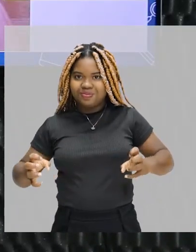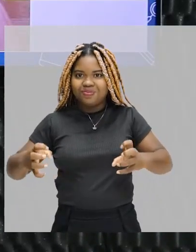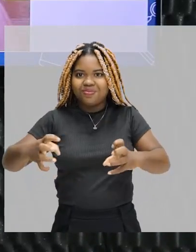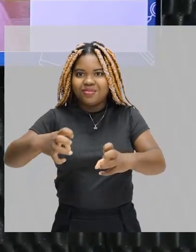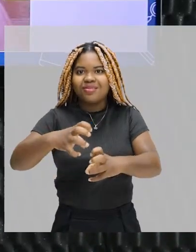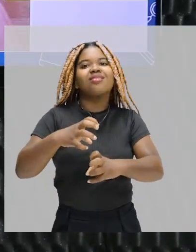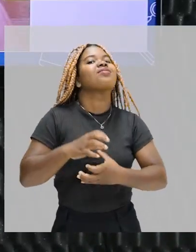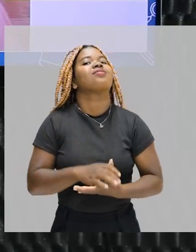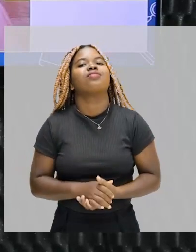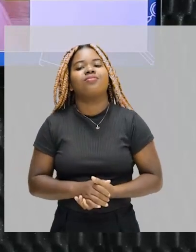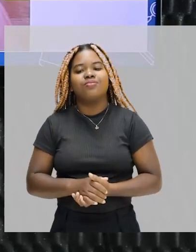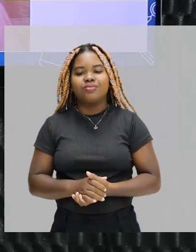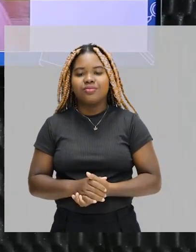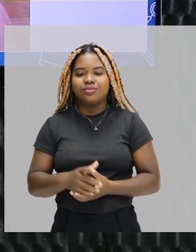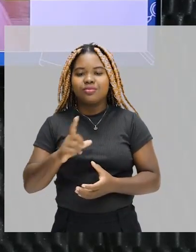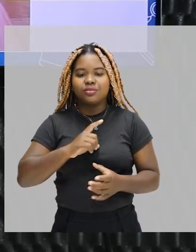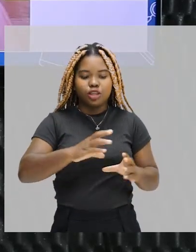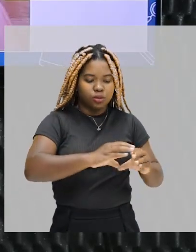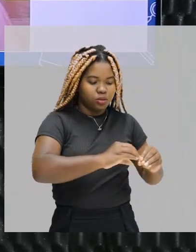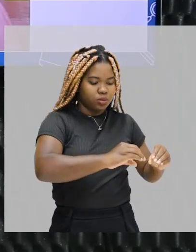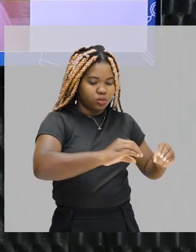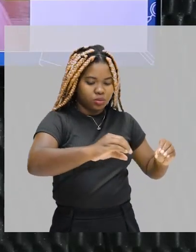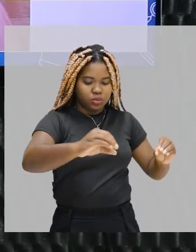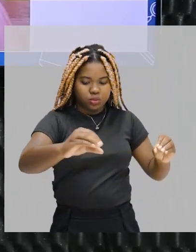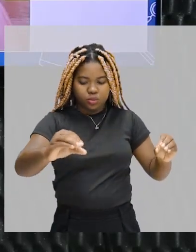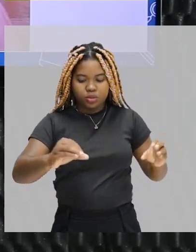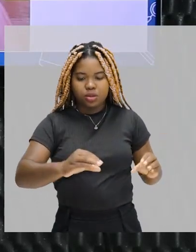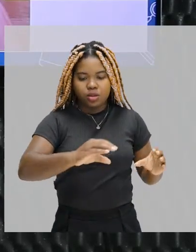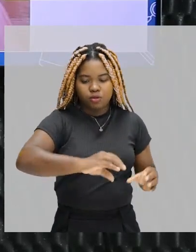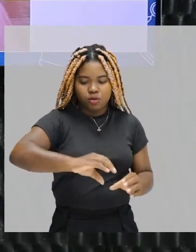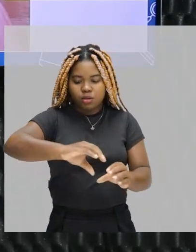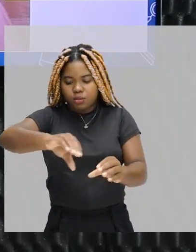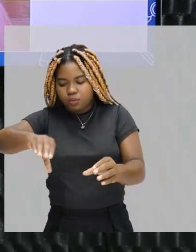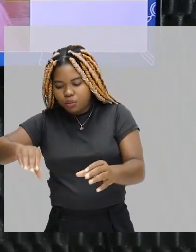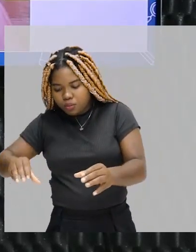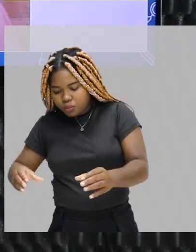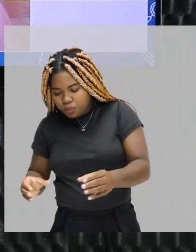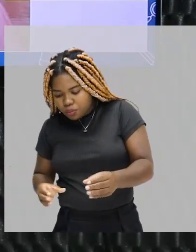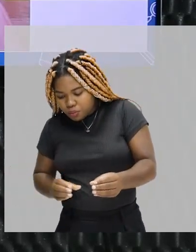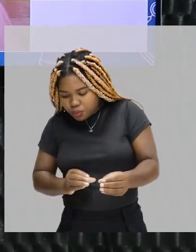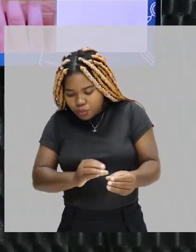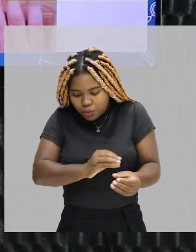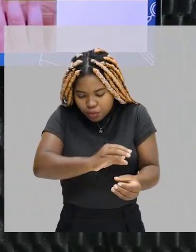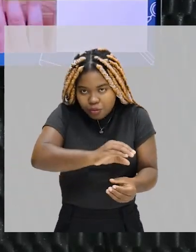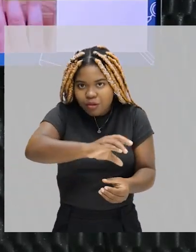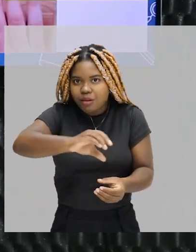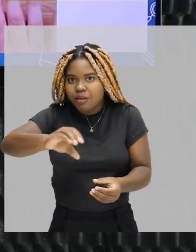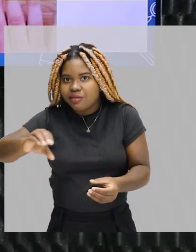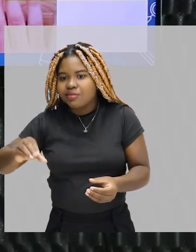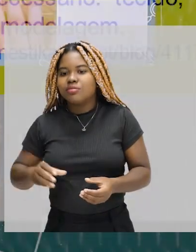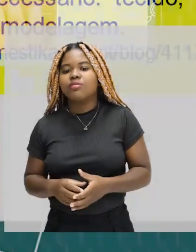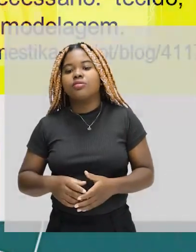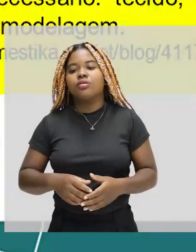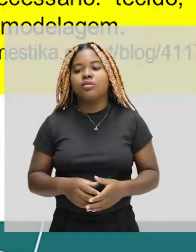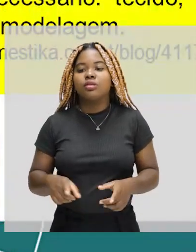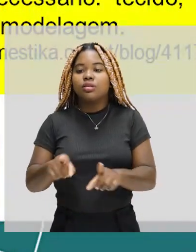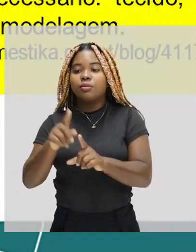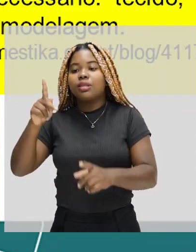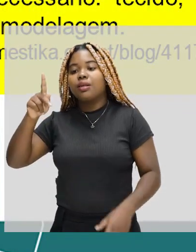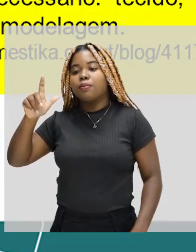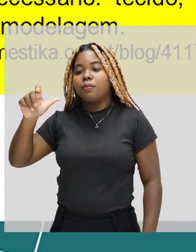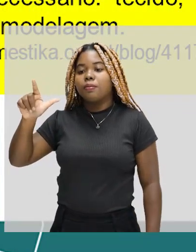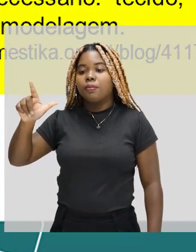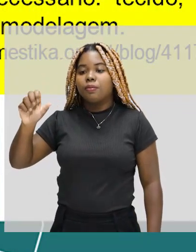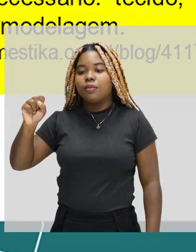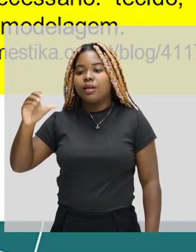Depois que faz o rolinho, coloca na estrutura, é longo tubular, e vai modelando com os dedos para dar o formato. E a técnica PLACAS,